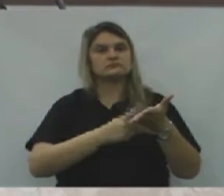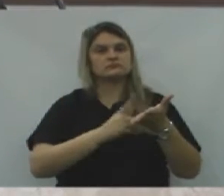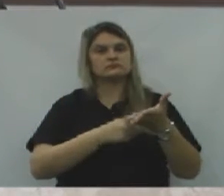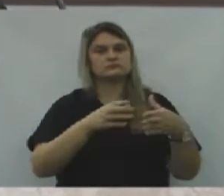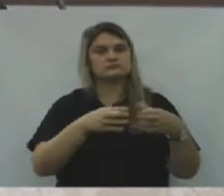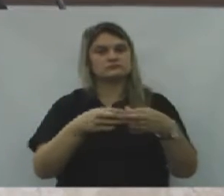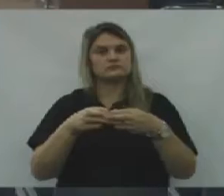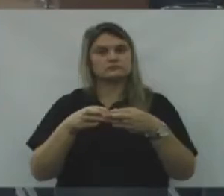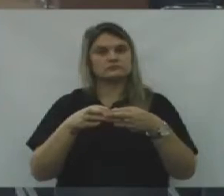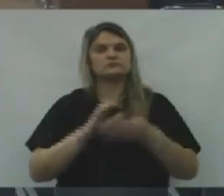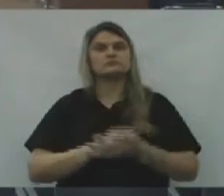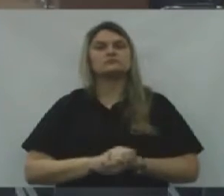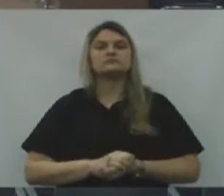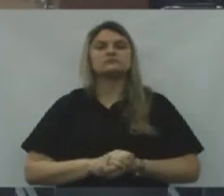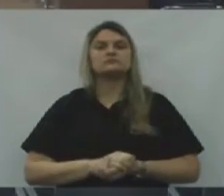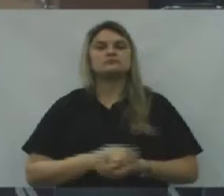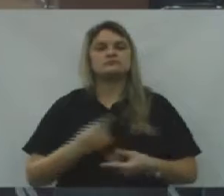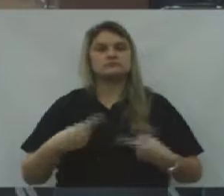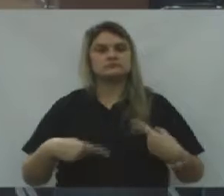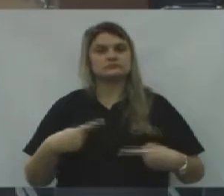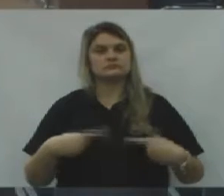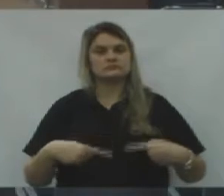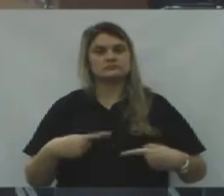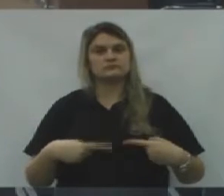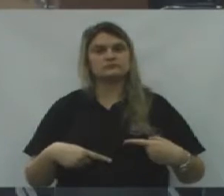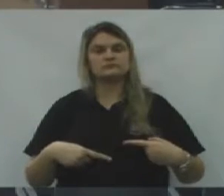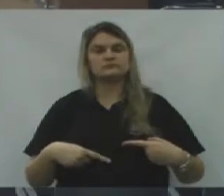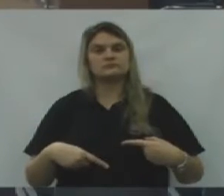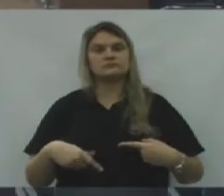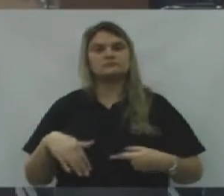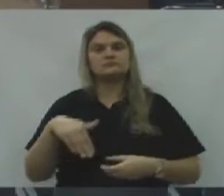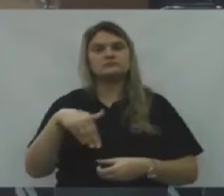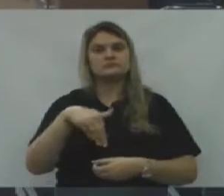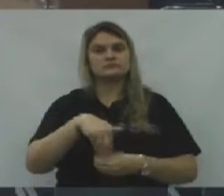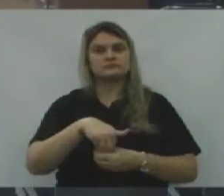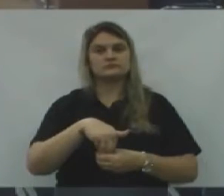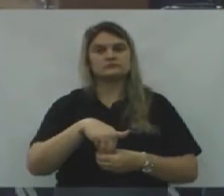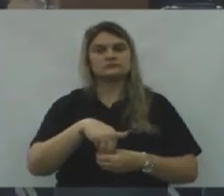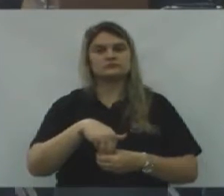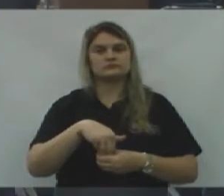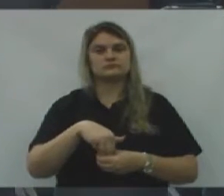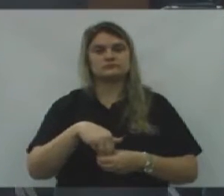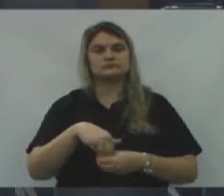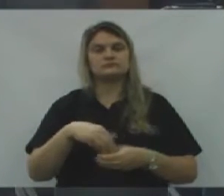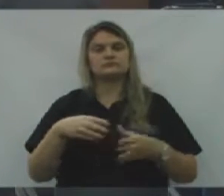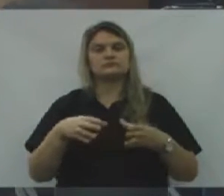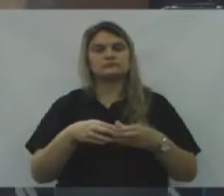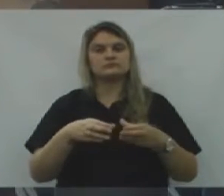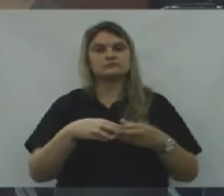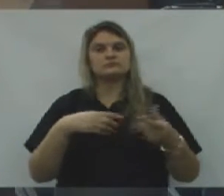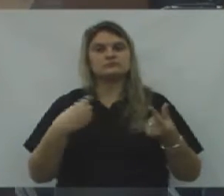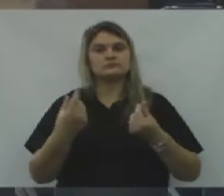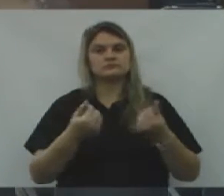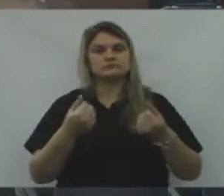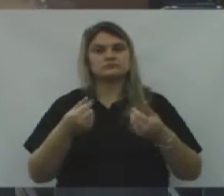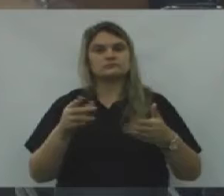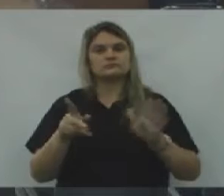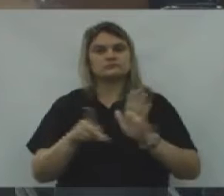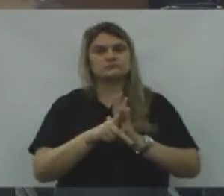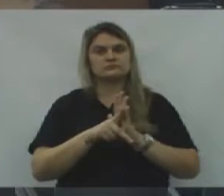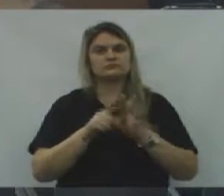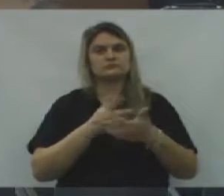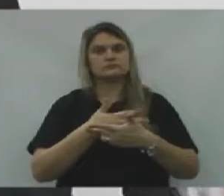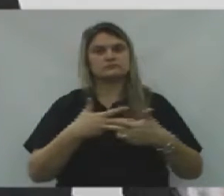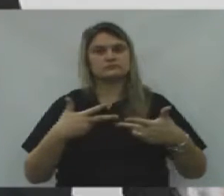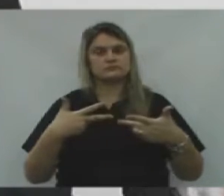lideranças. É o parecer. Em discussão. Em votação, o parecer da Comissão de Finanças, Orçamento e